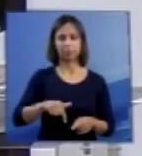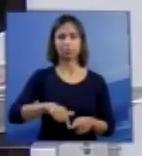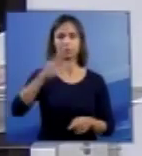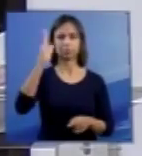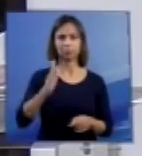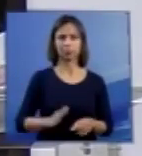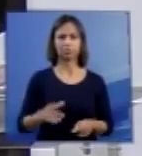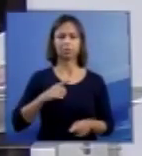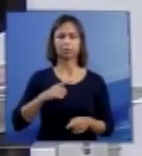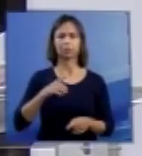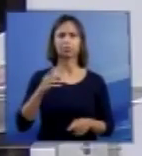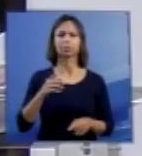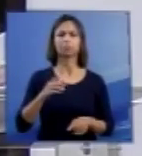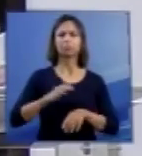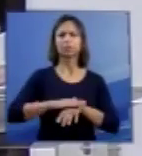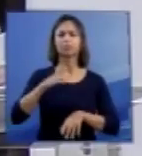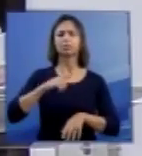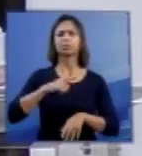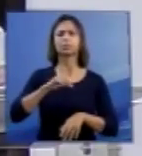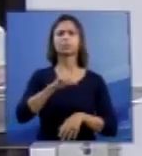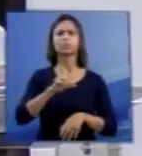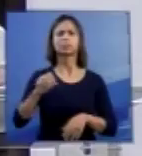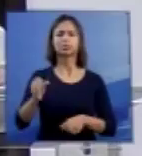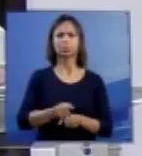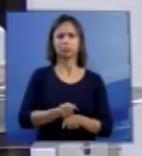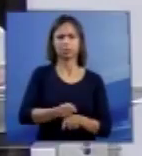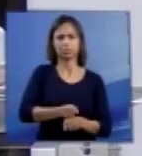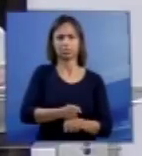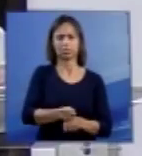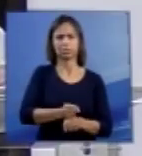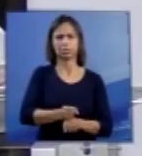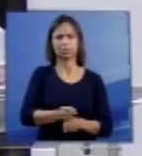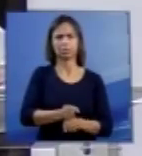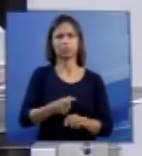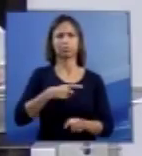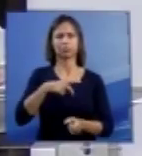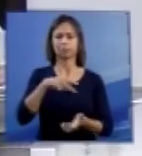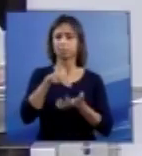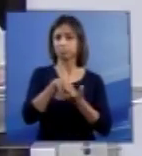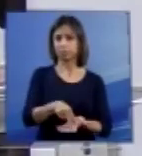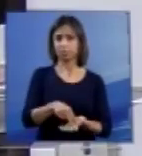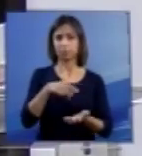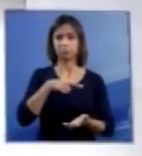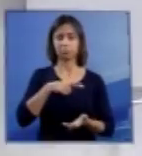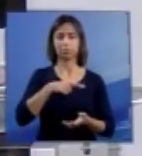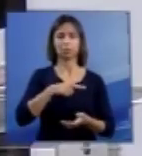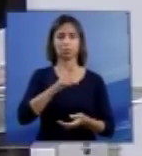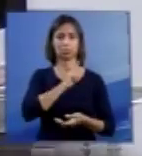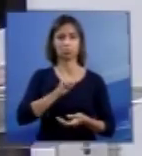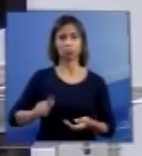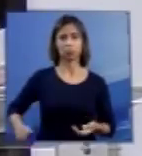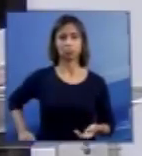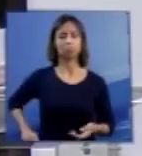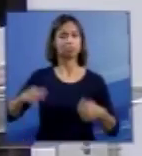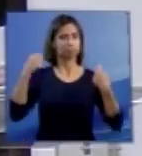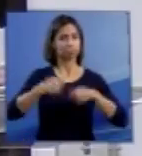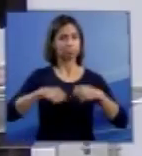de tradição republicana, a reafirmação da laicidade do Estado brasileiro é necessária,